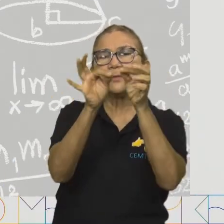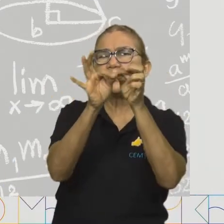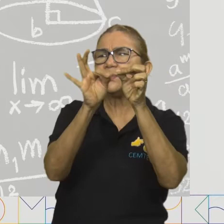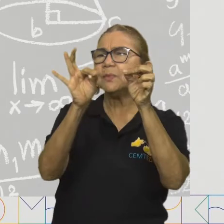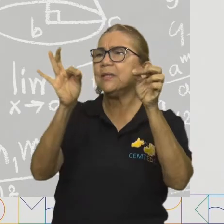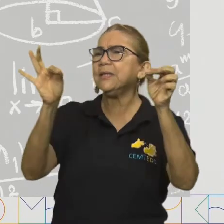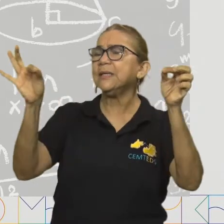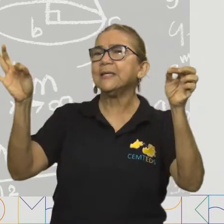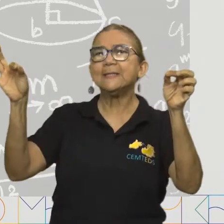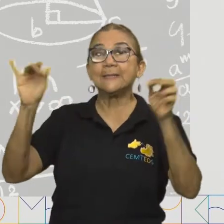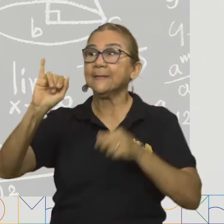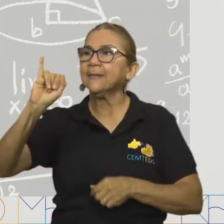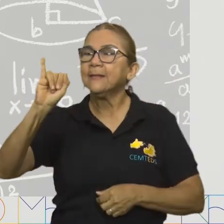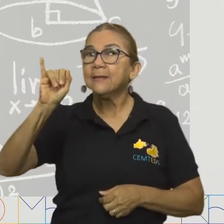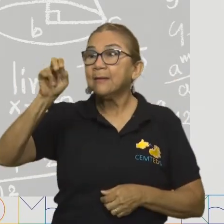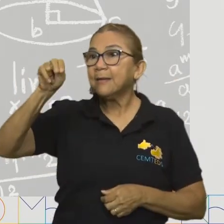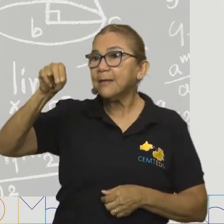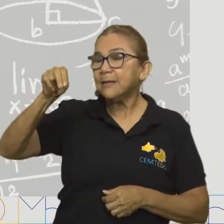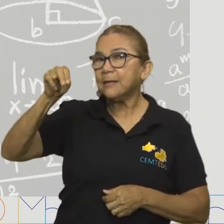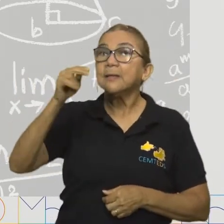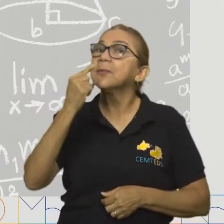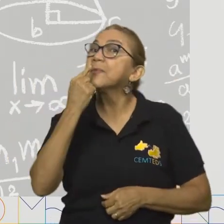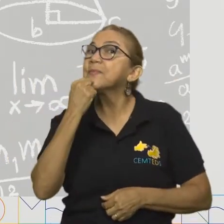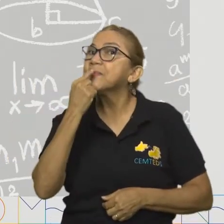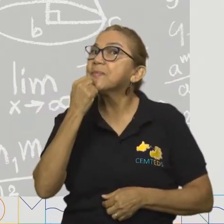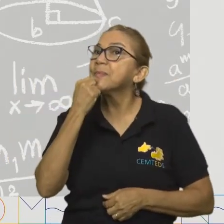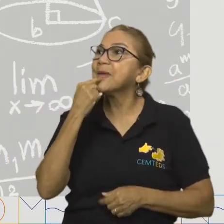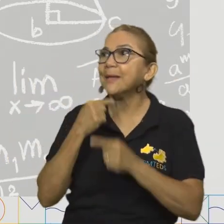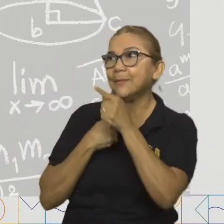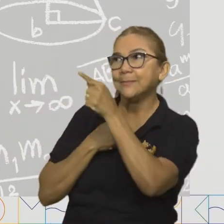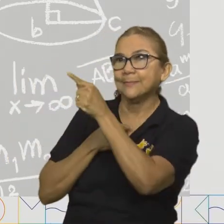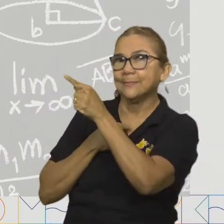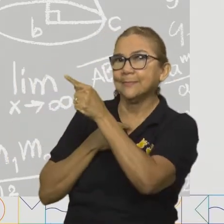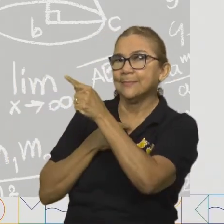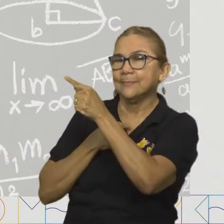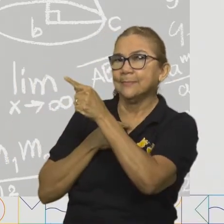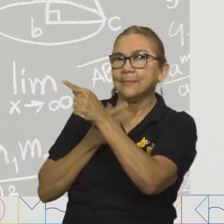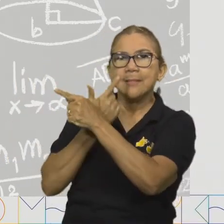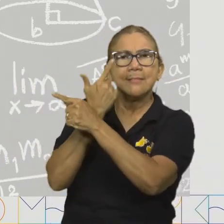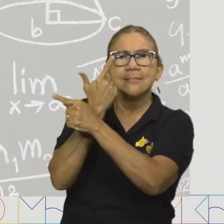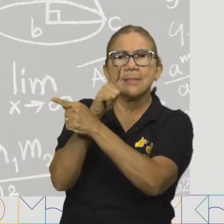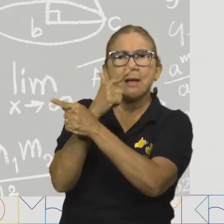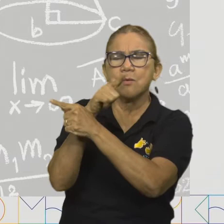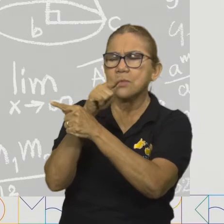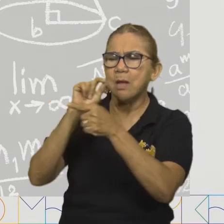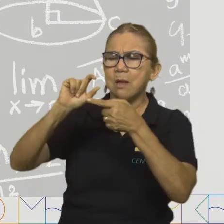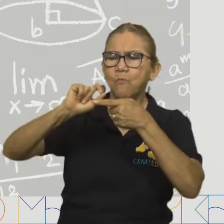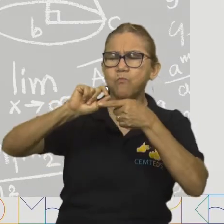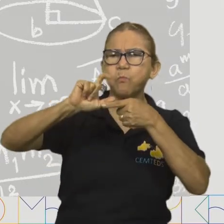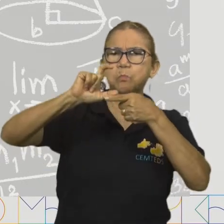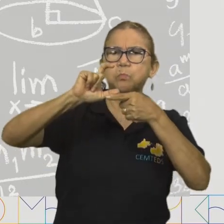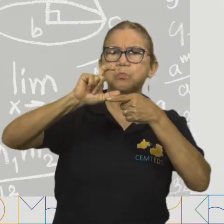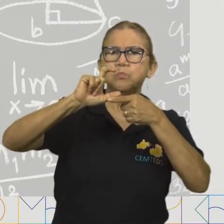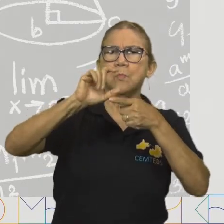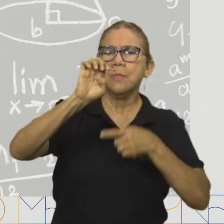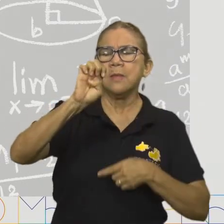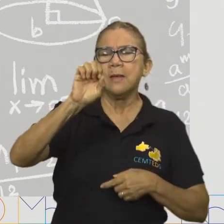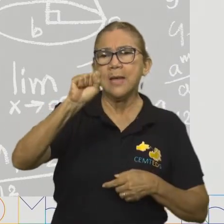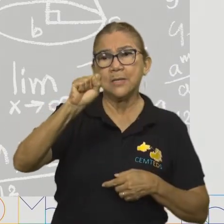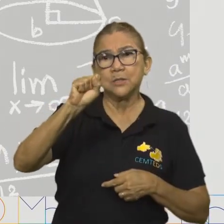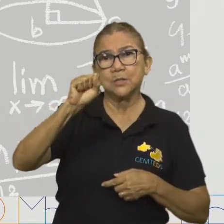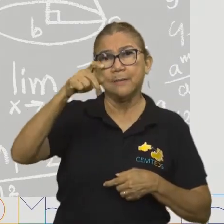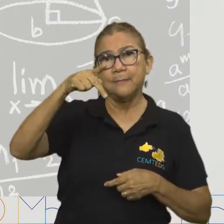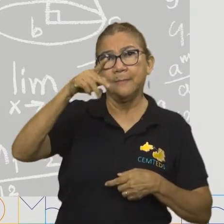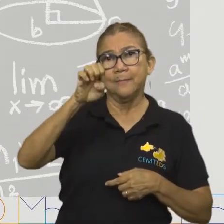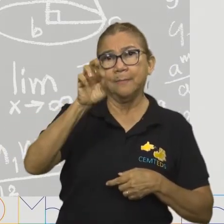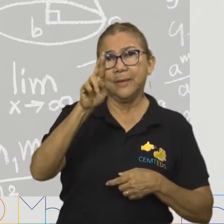infinitas, que não têm uma espessura, ou seja, um